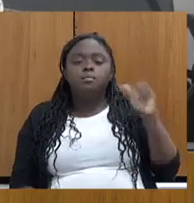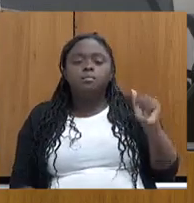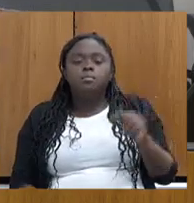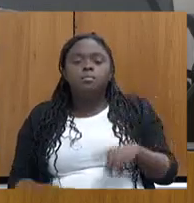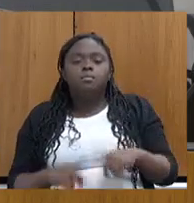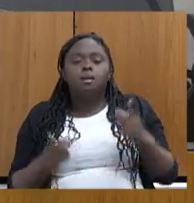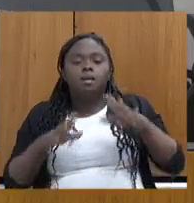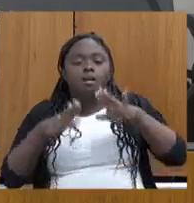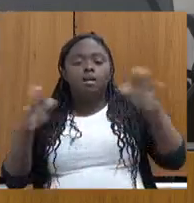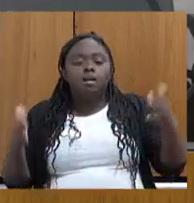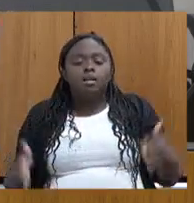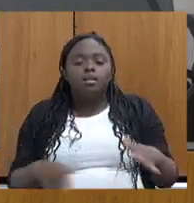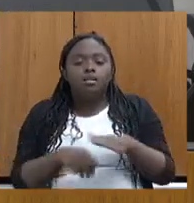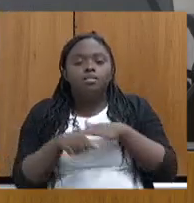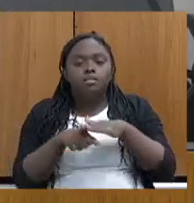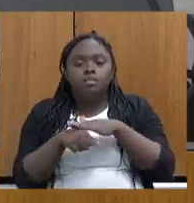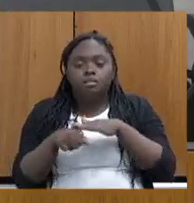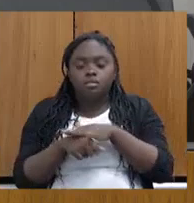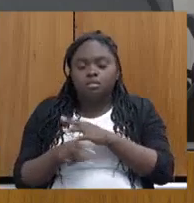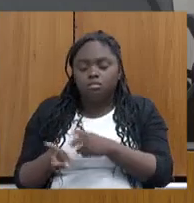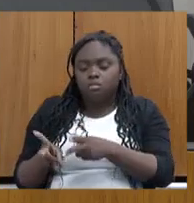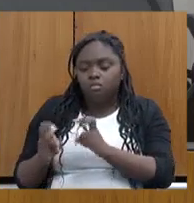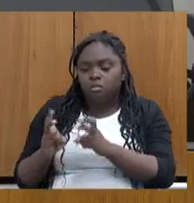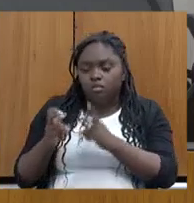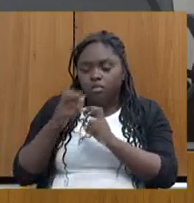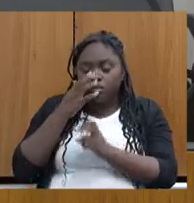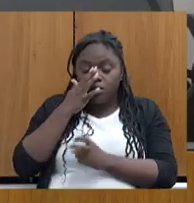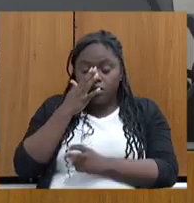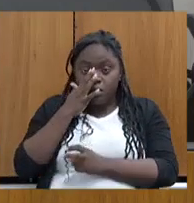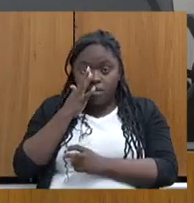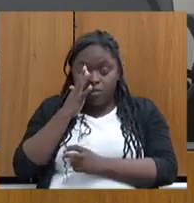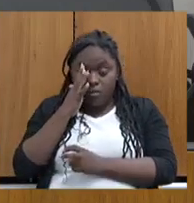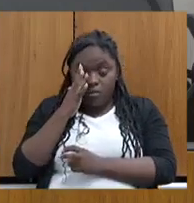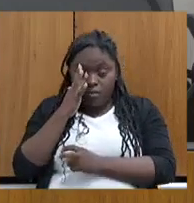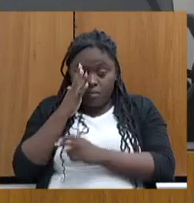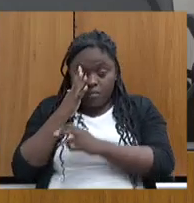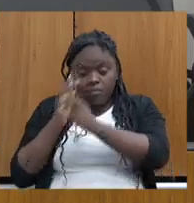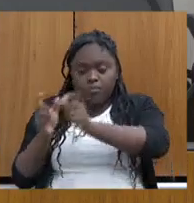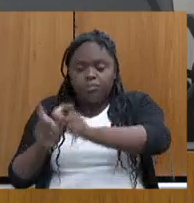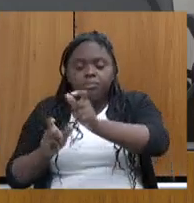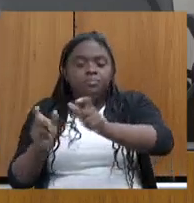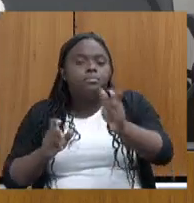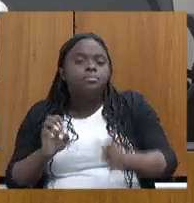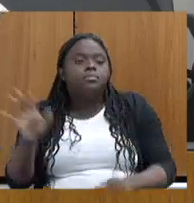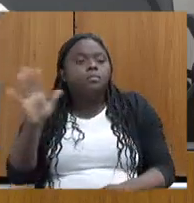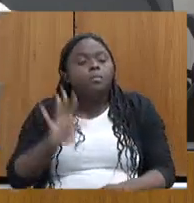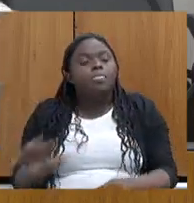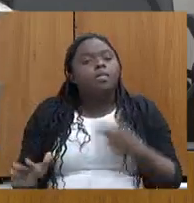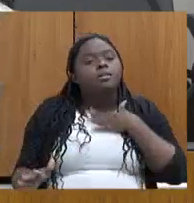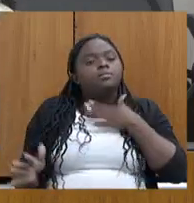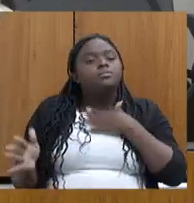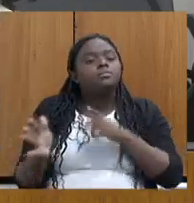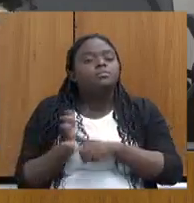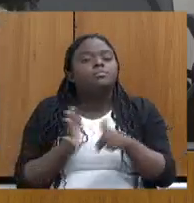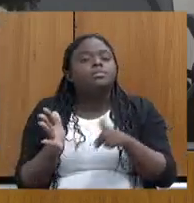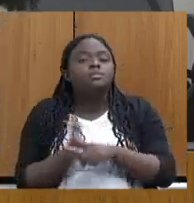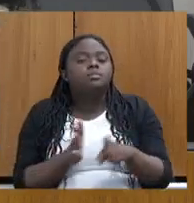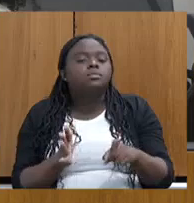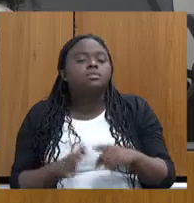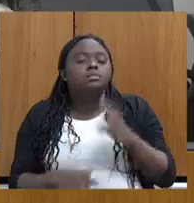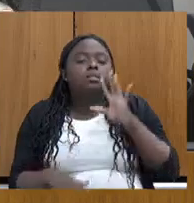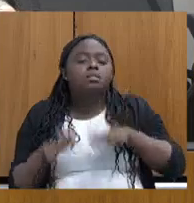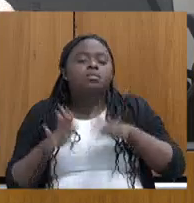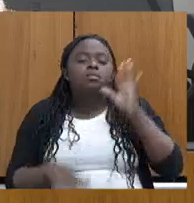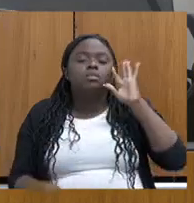mesa de diálogo, ouvindo os atores no Estado. Então, as minhas perguntas são essas, talvez